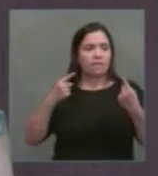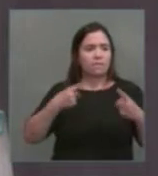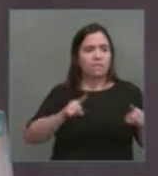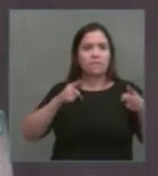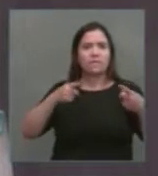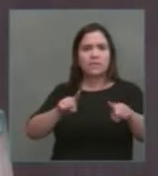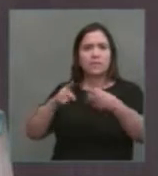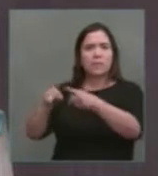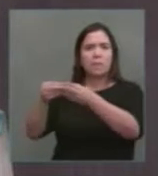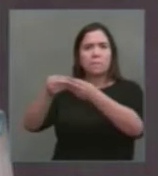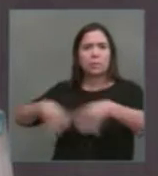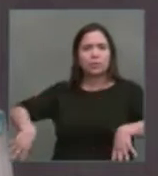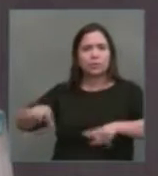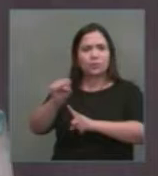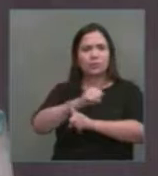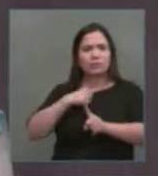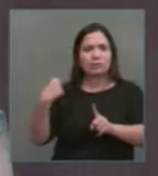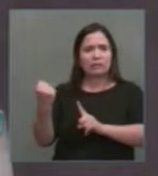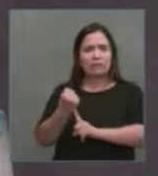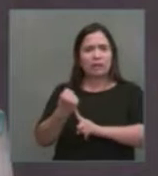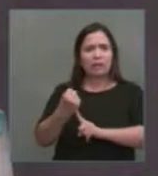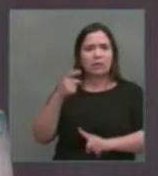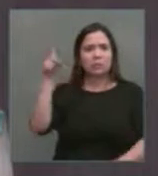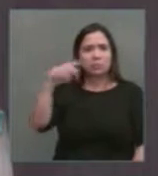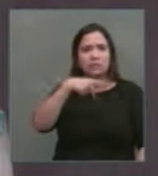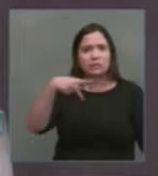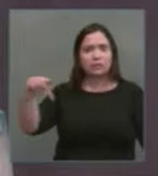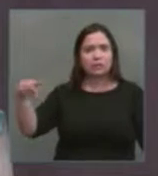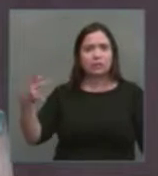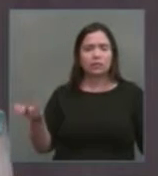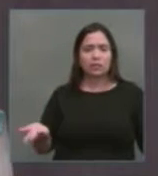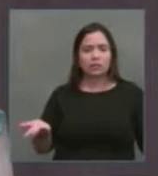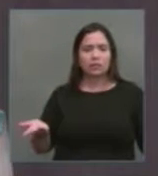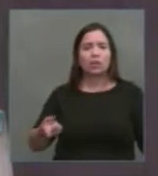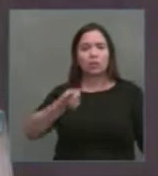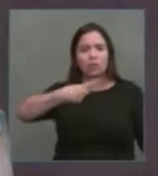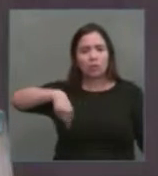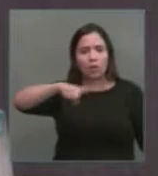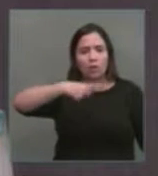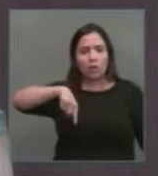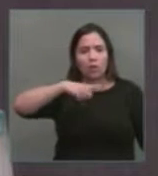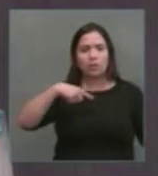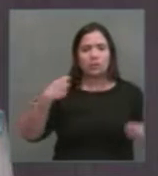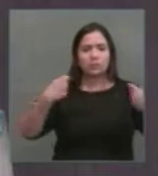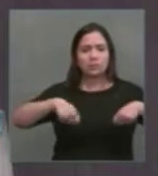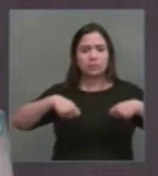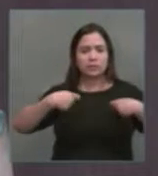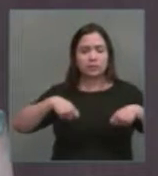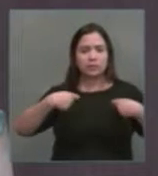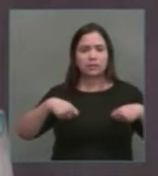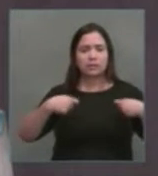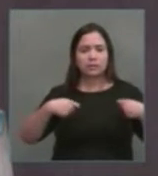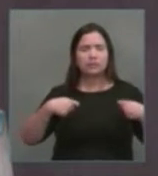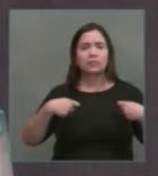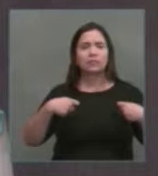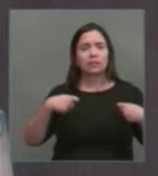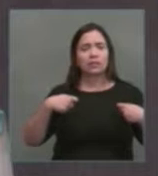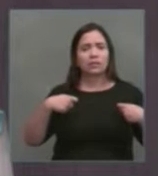Todo dia é um golpe dentro do golpe. Portanto, nós temos uma situação